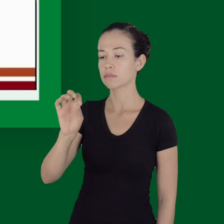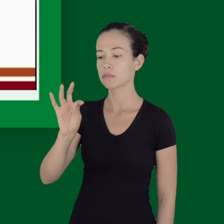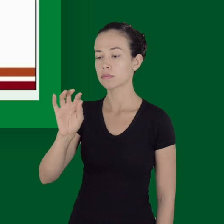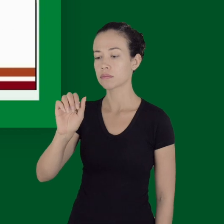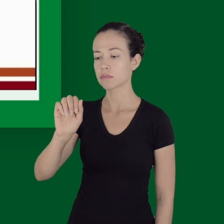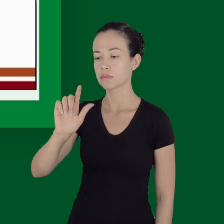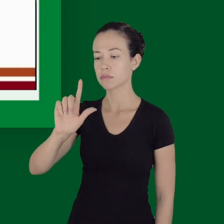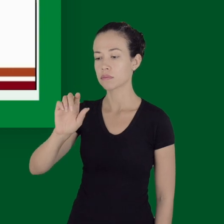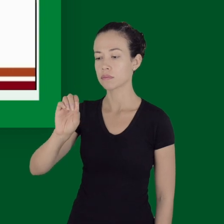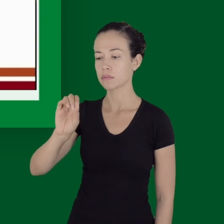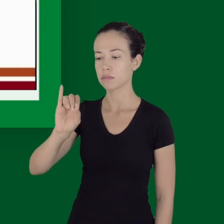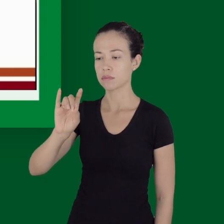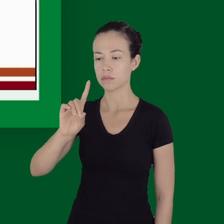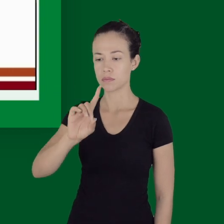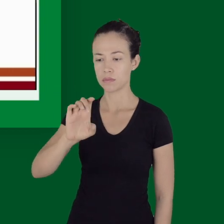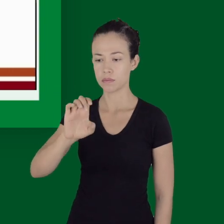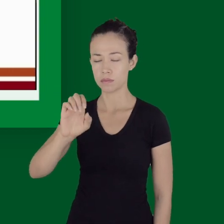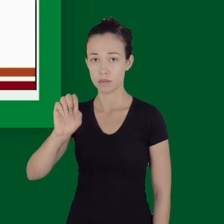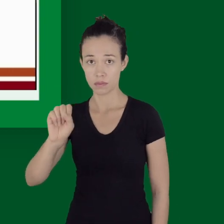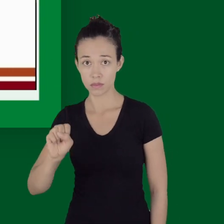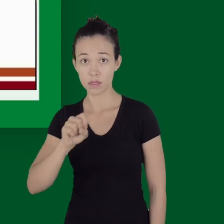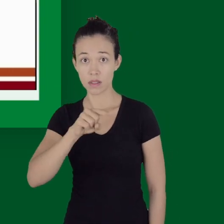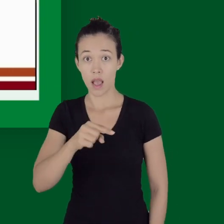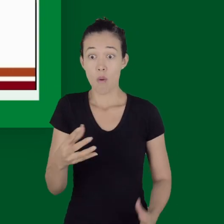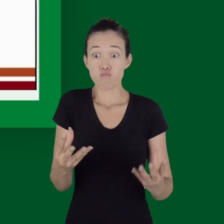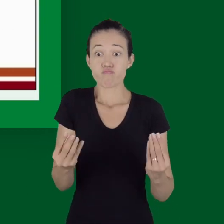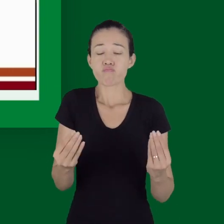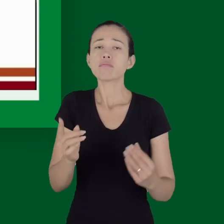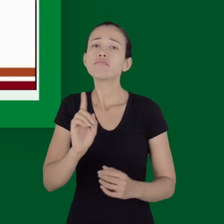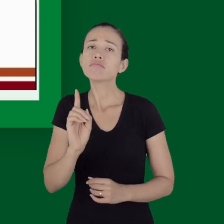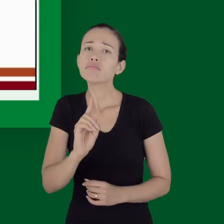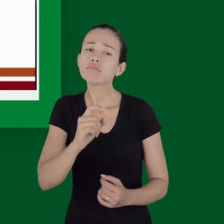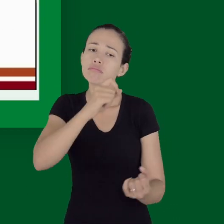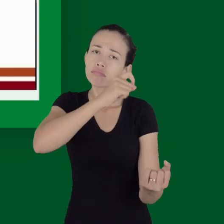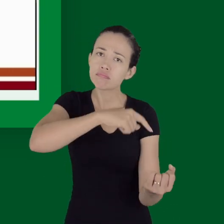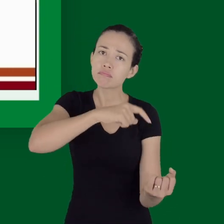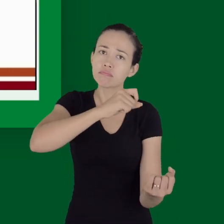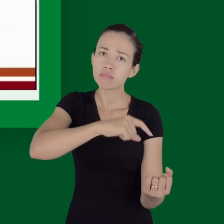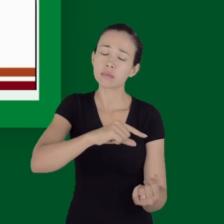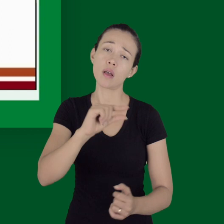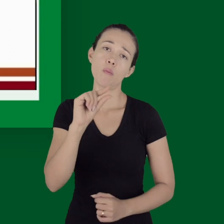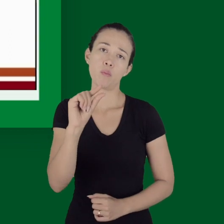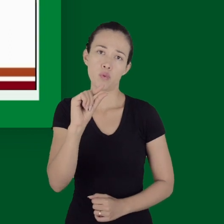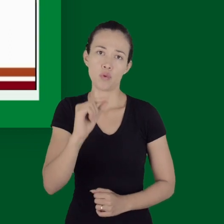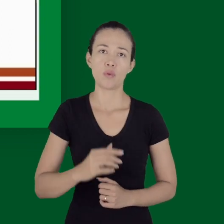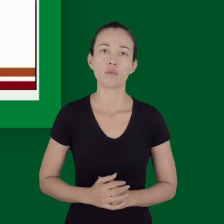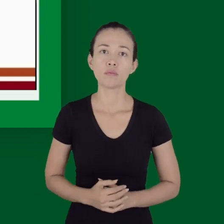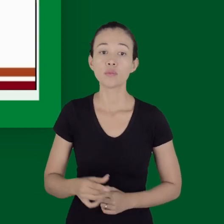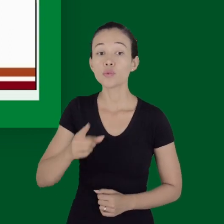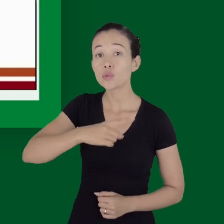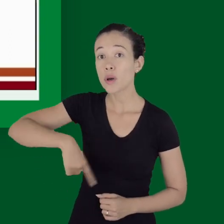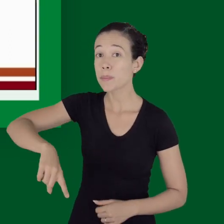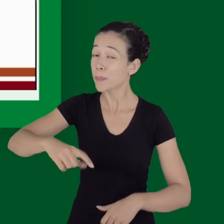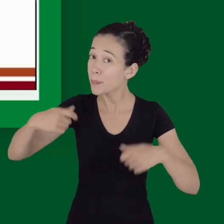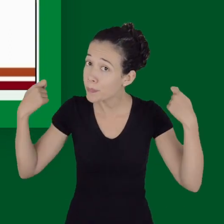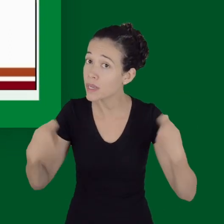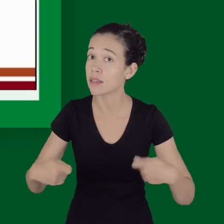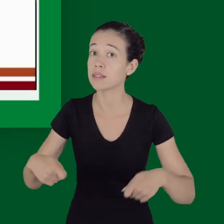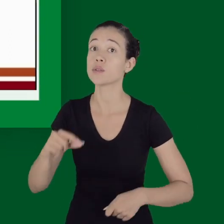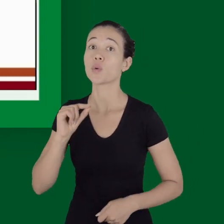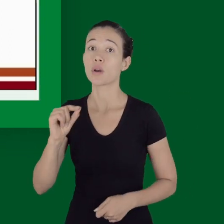cristalóides, tem que ser administrada a menor quantidade de volume necessário. O enfoque aqui vai ser